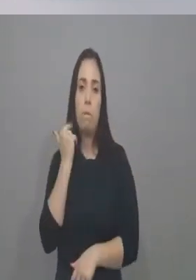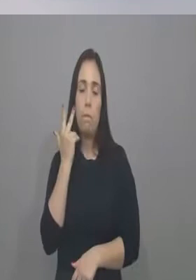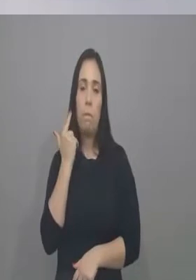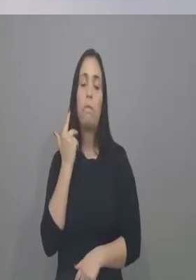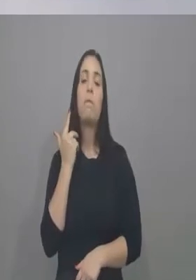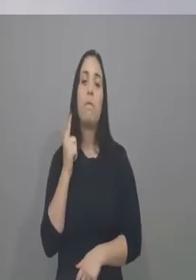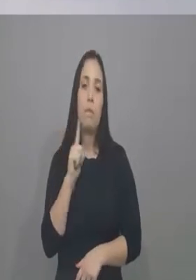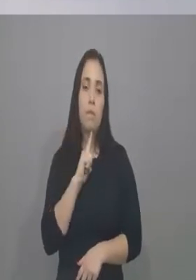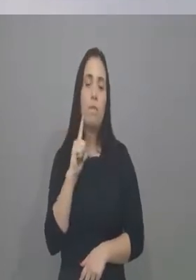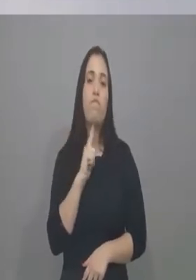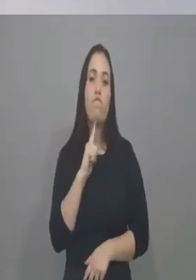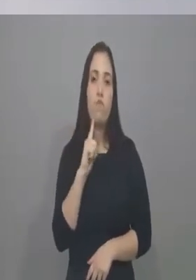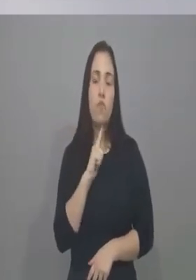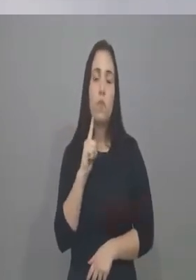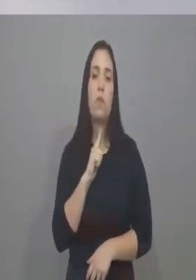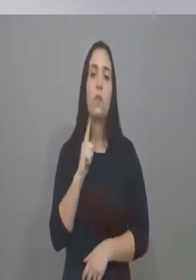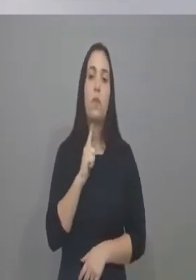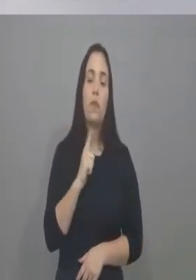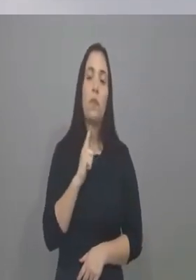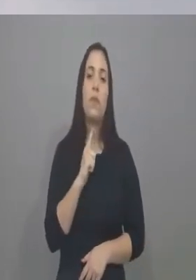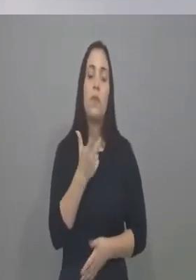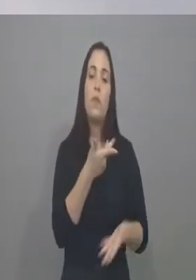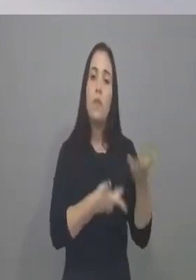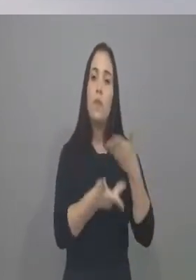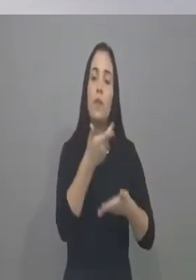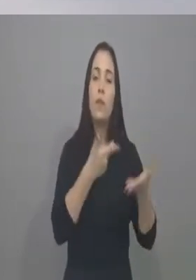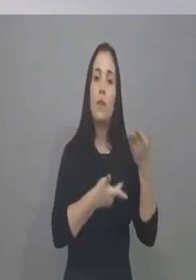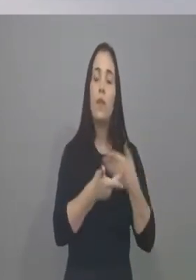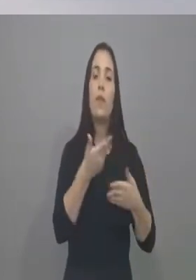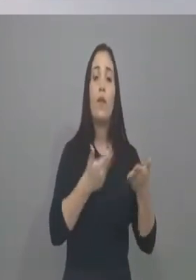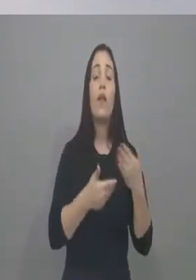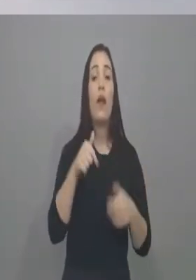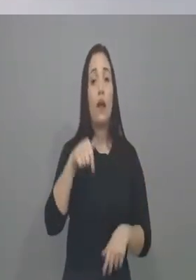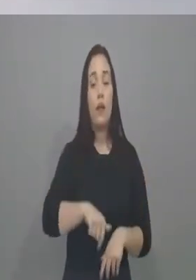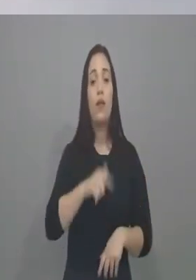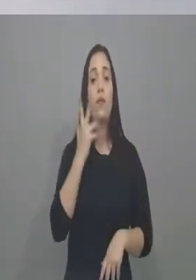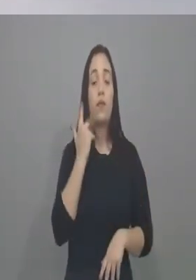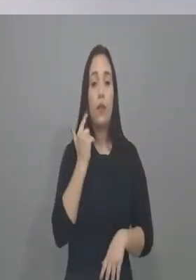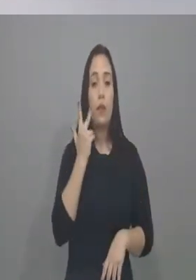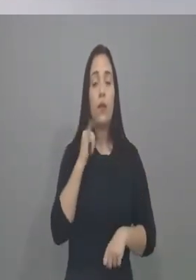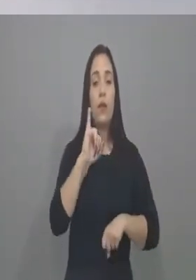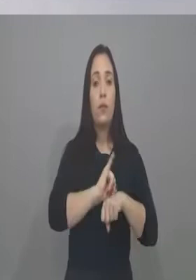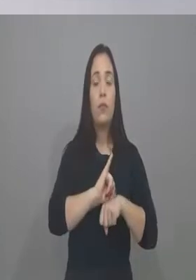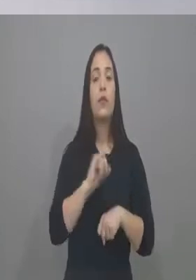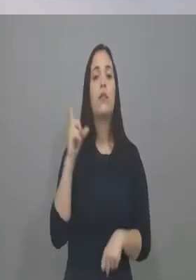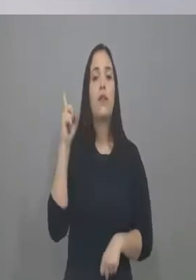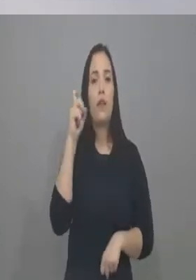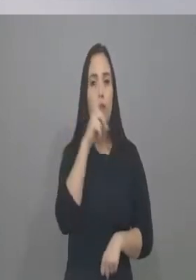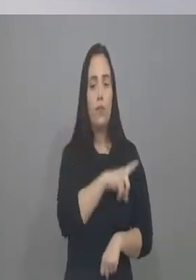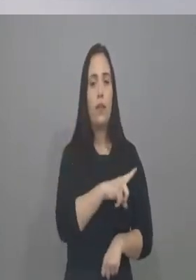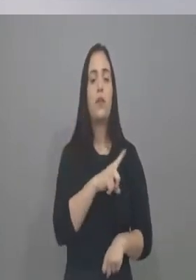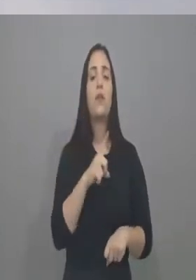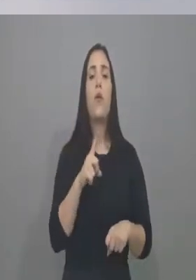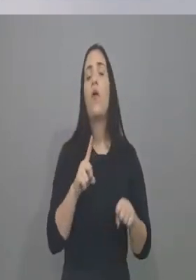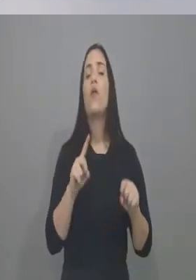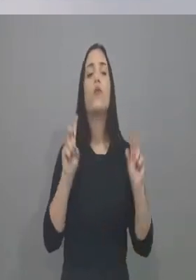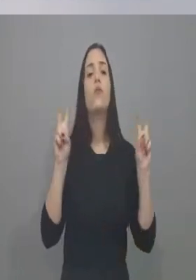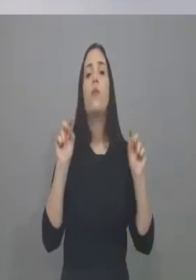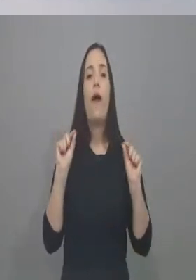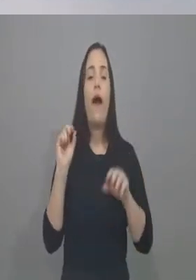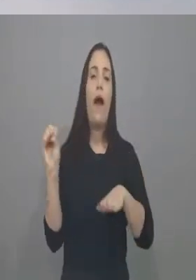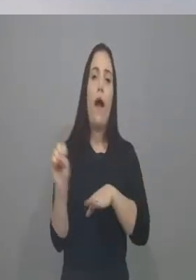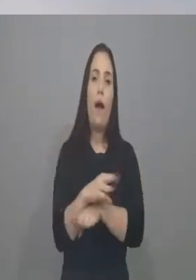aqui para Fortaleza e eu também ajudo. Para você ter ideia, a situação de Fortaleza é muito difícil com relação às